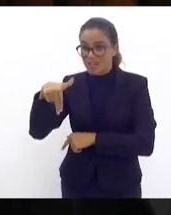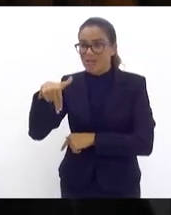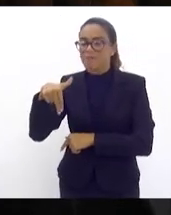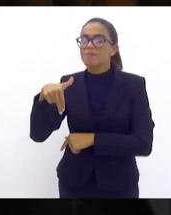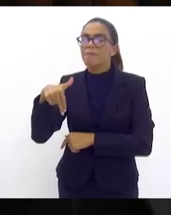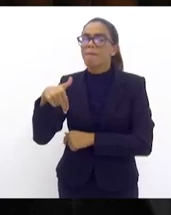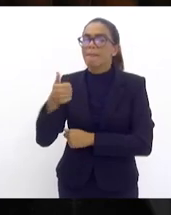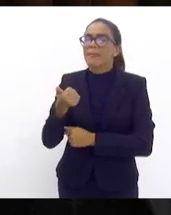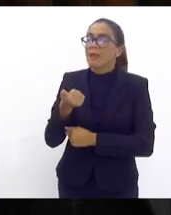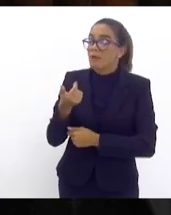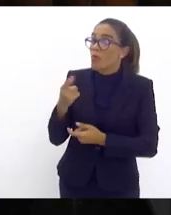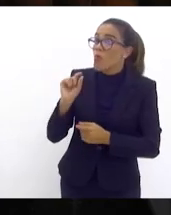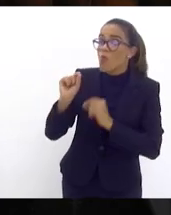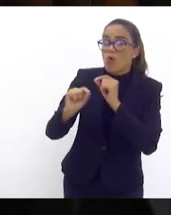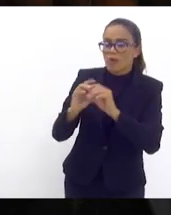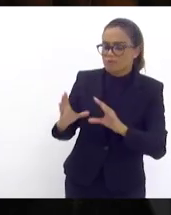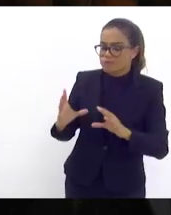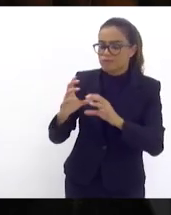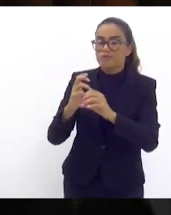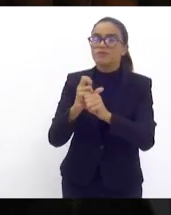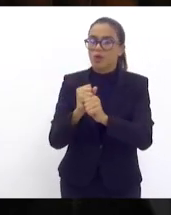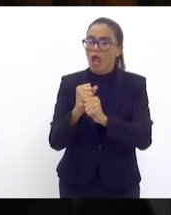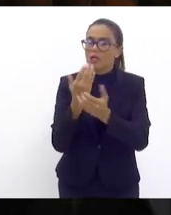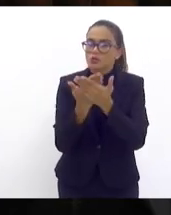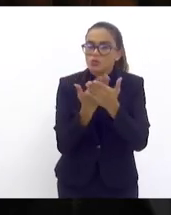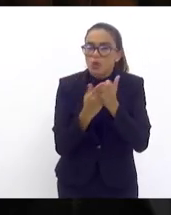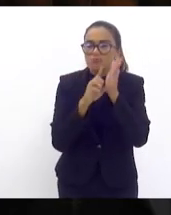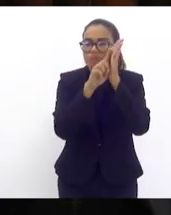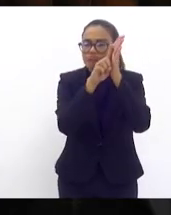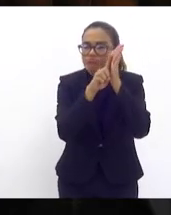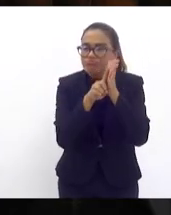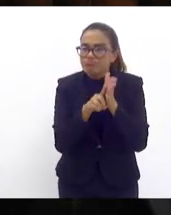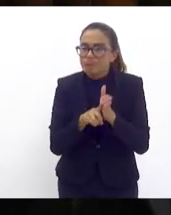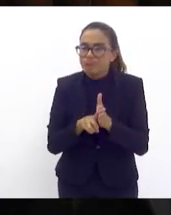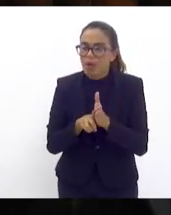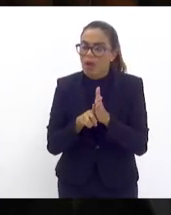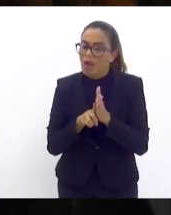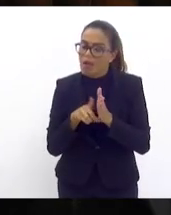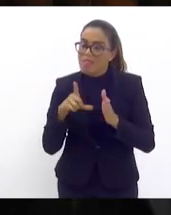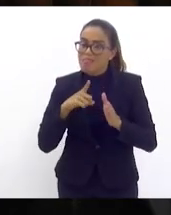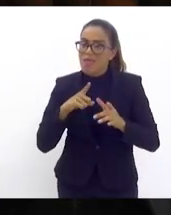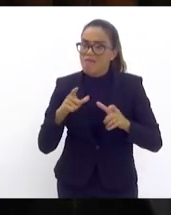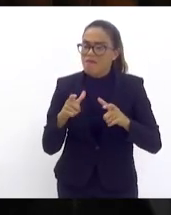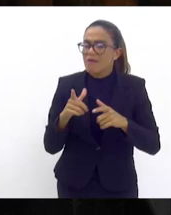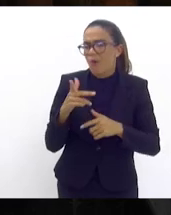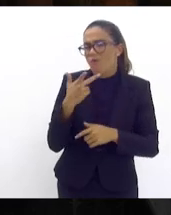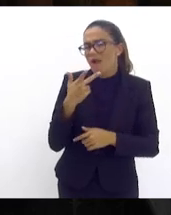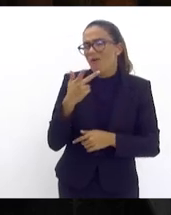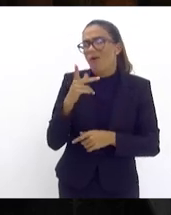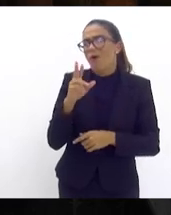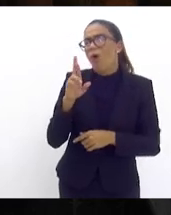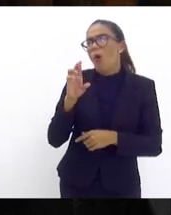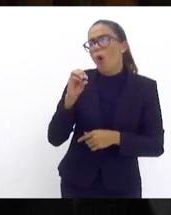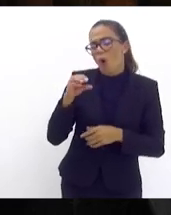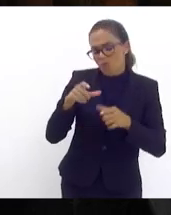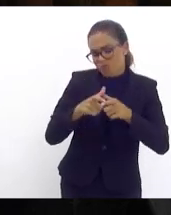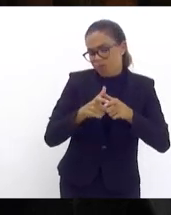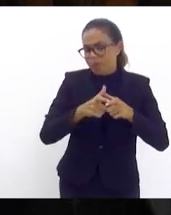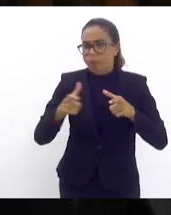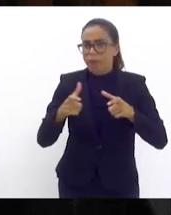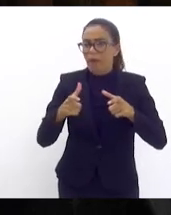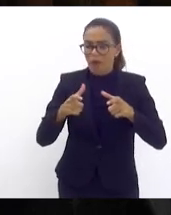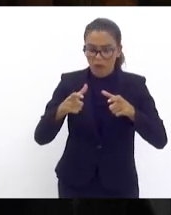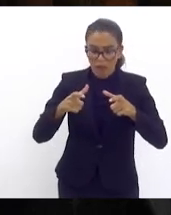importante ela fez um estudo que teve um buraco um rombo vamos falar assim na economia de